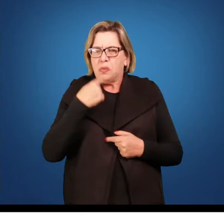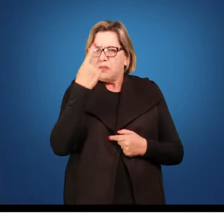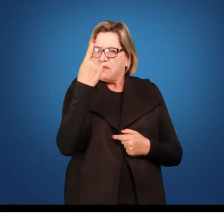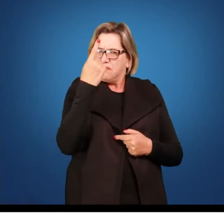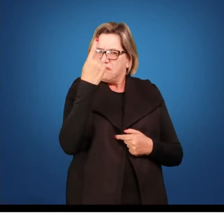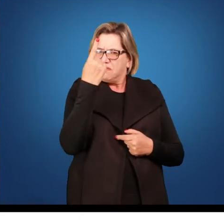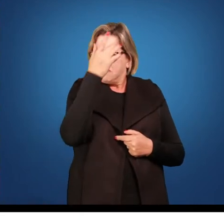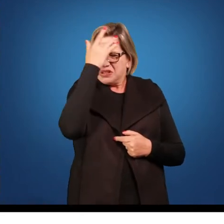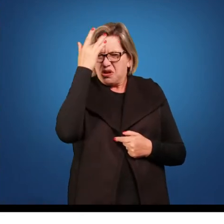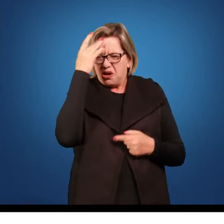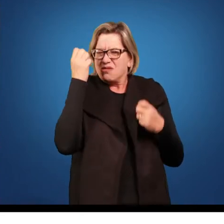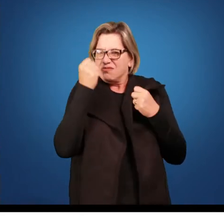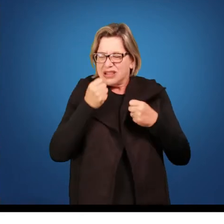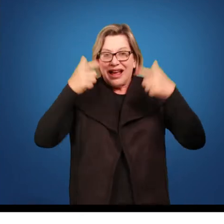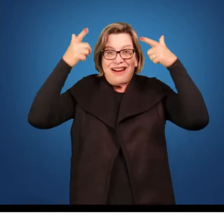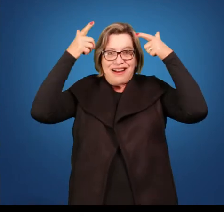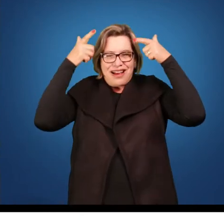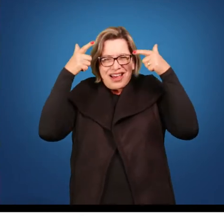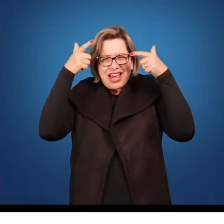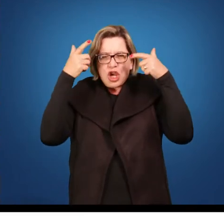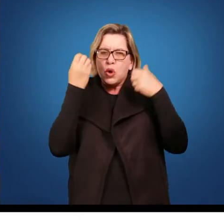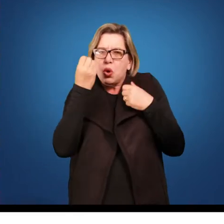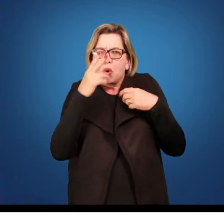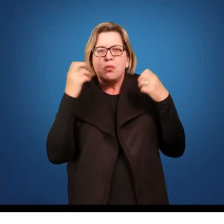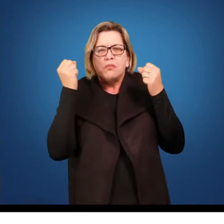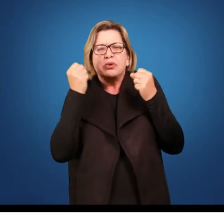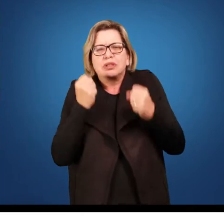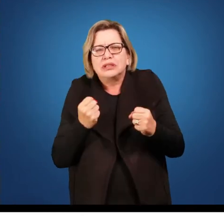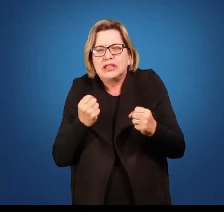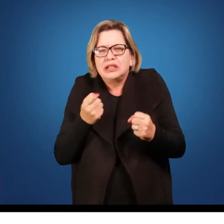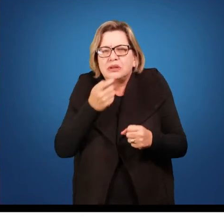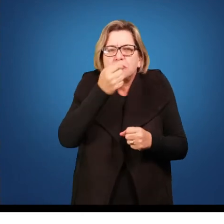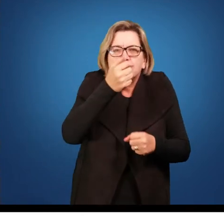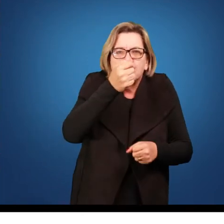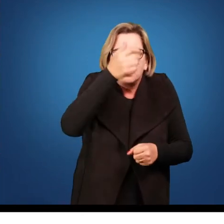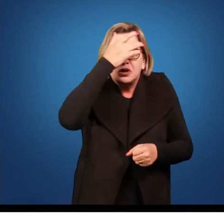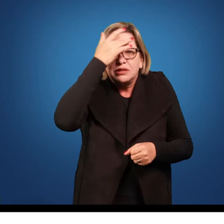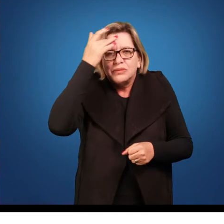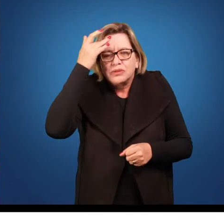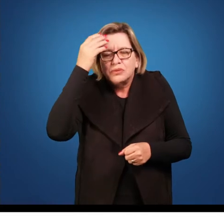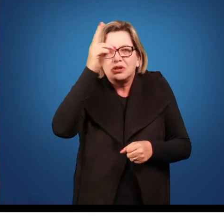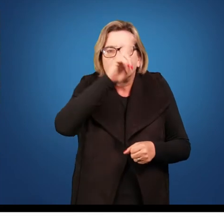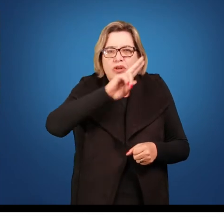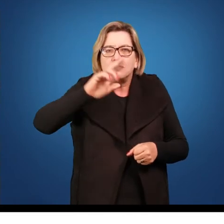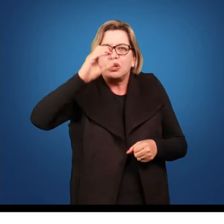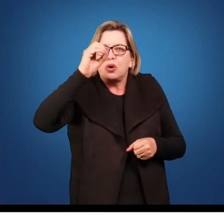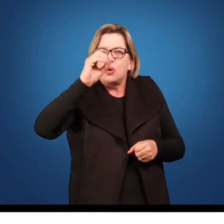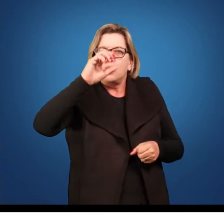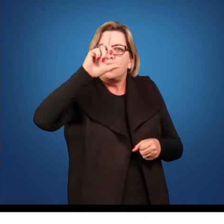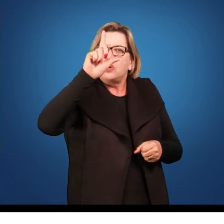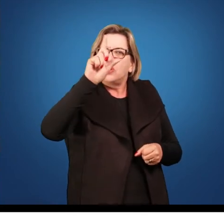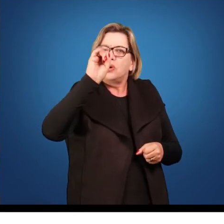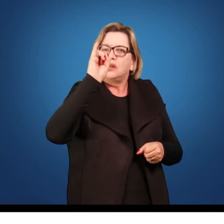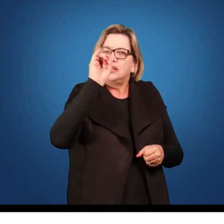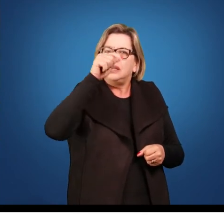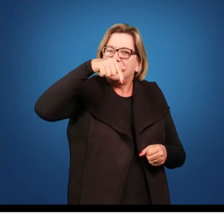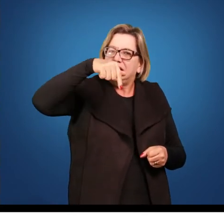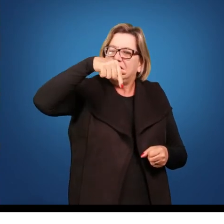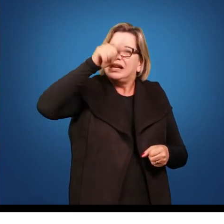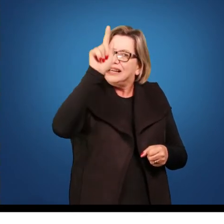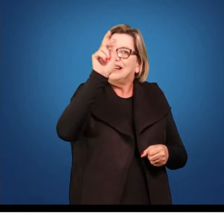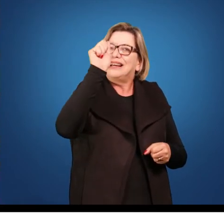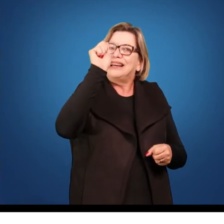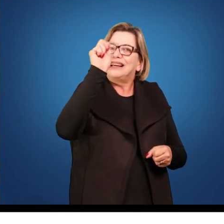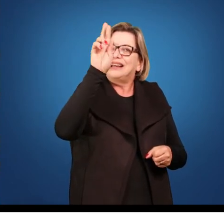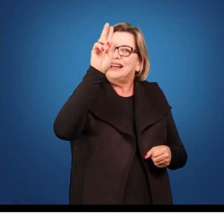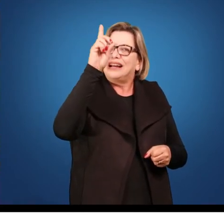monarquia. Poder de alguns poucos, oligarquia ou aristocracia. Poder de muitos,